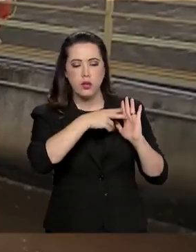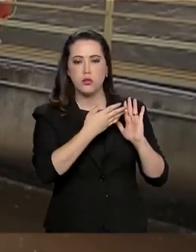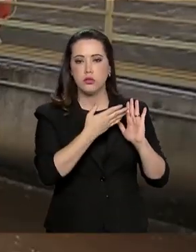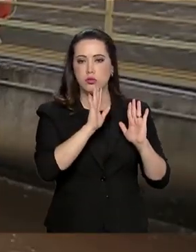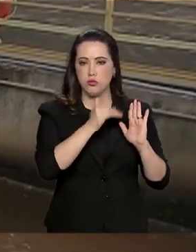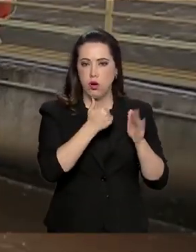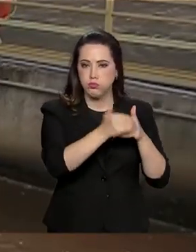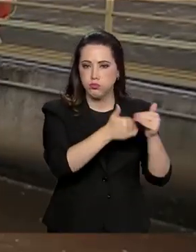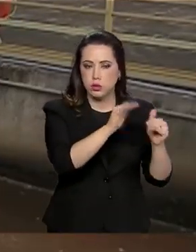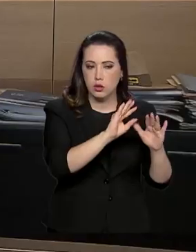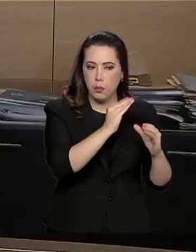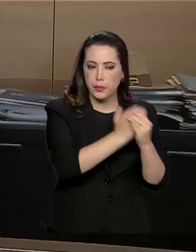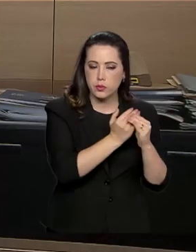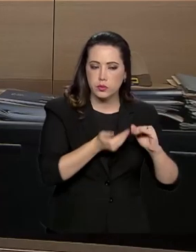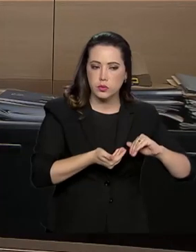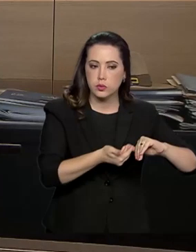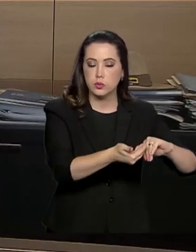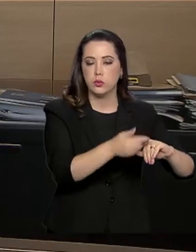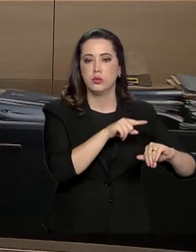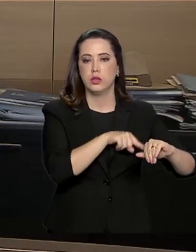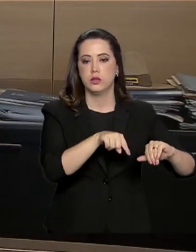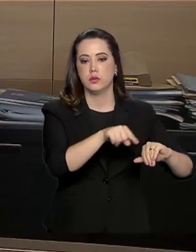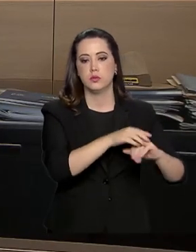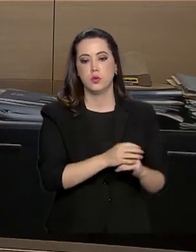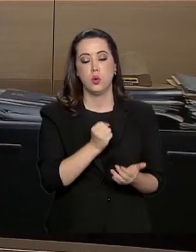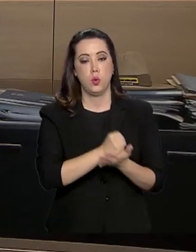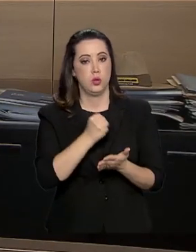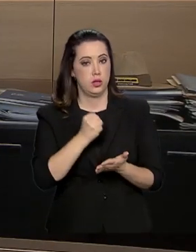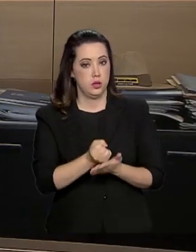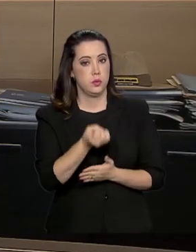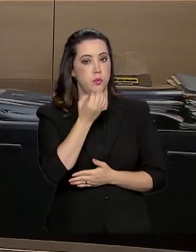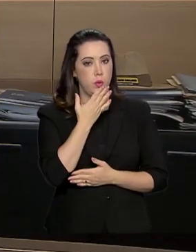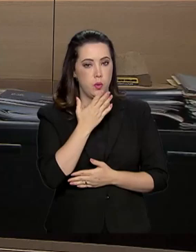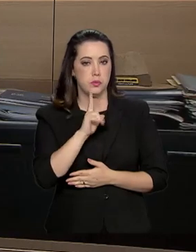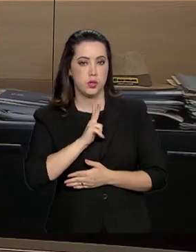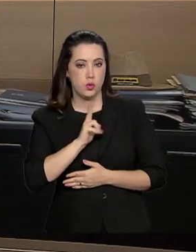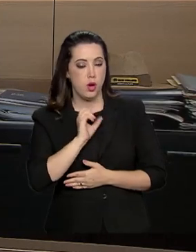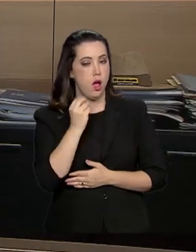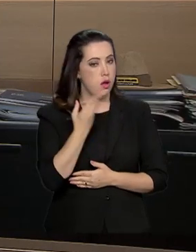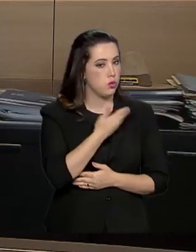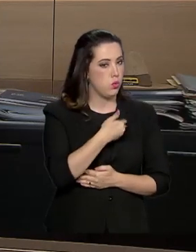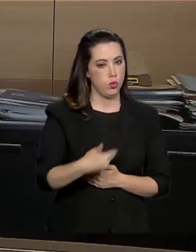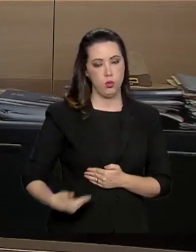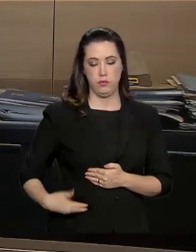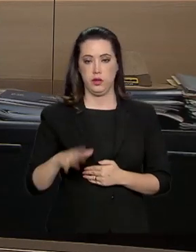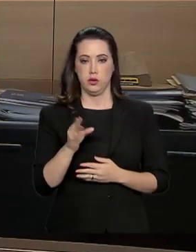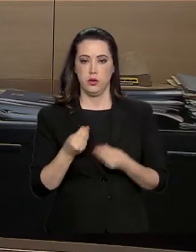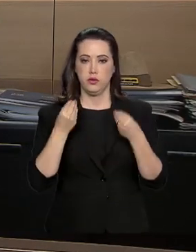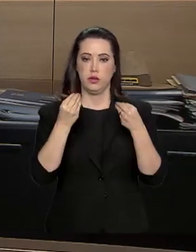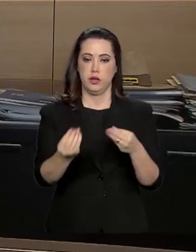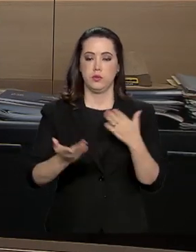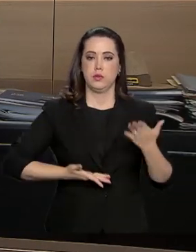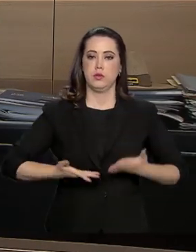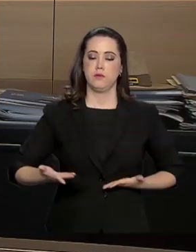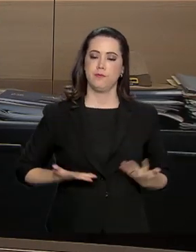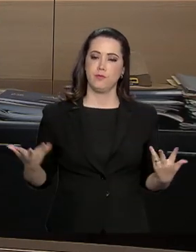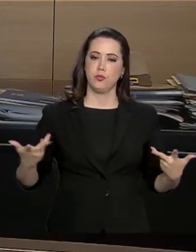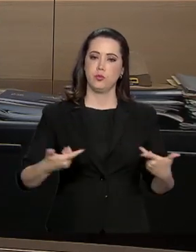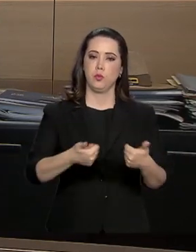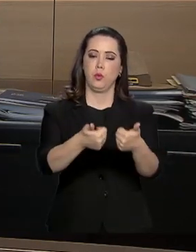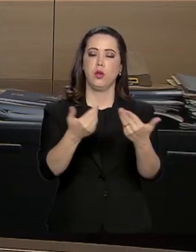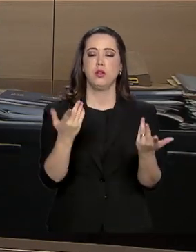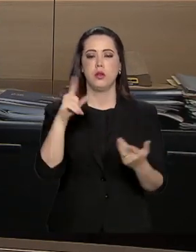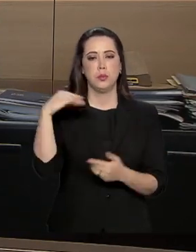tramitação no Congresso. Contratos bons, privados ou públicos, vão trazer um serviço de qualidade. Por isso que é